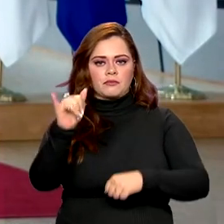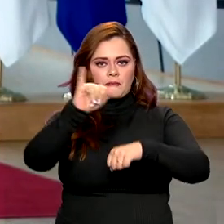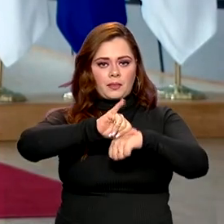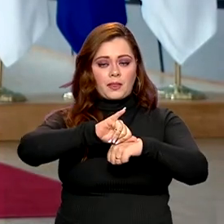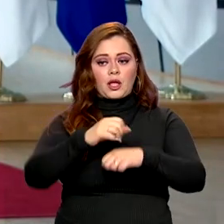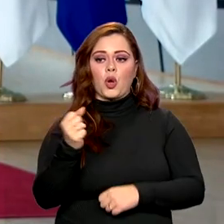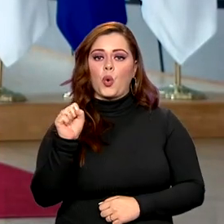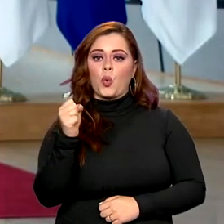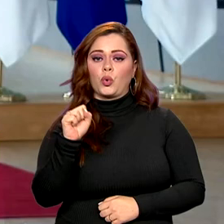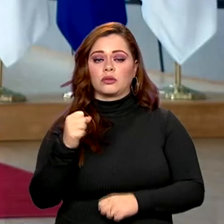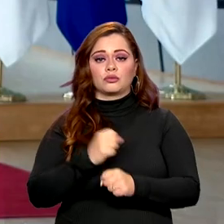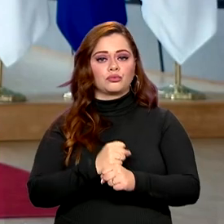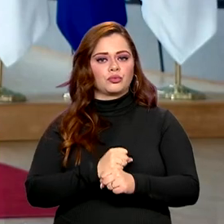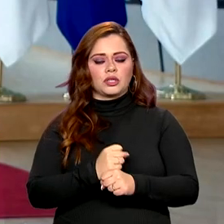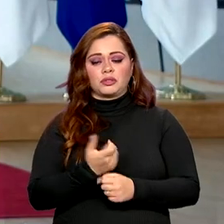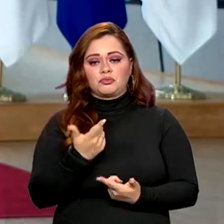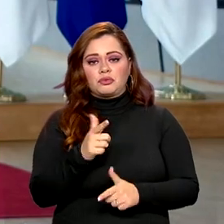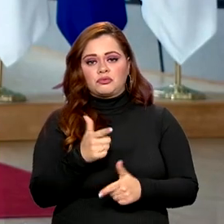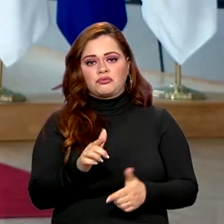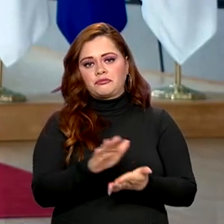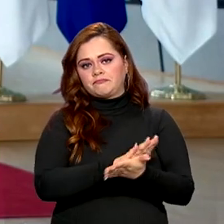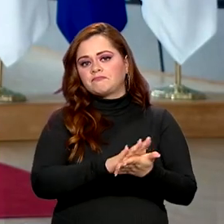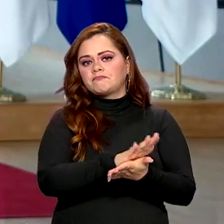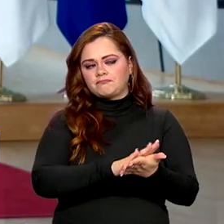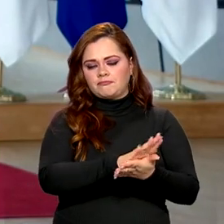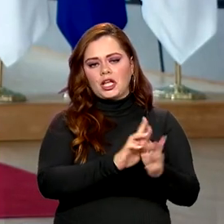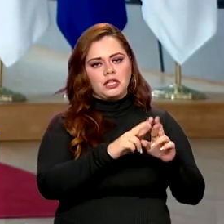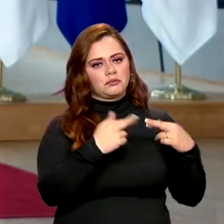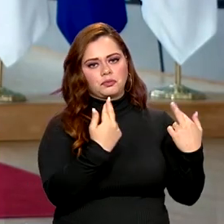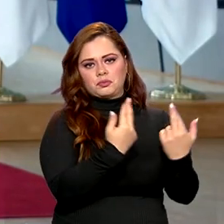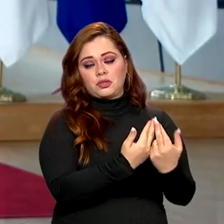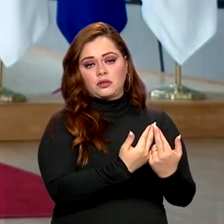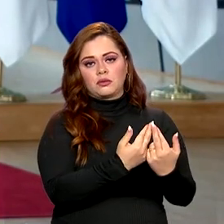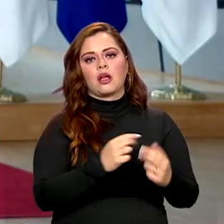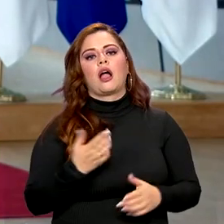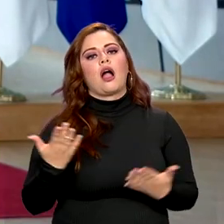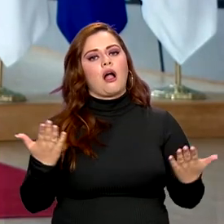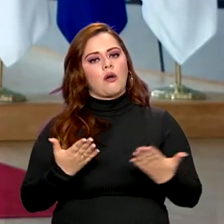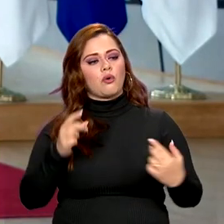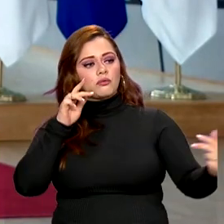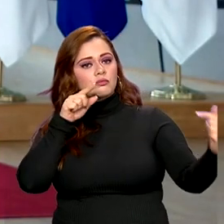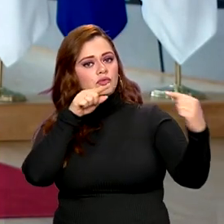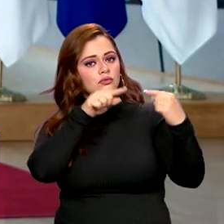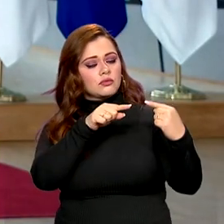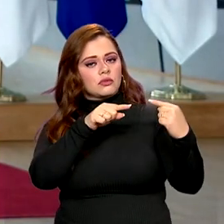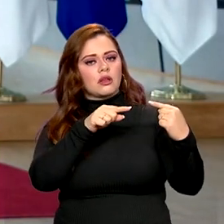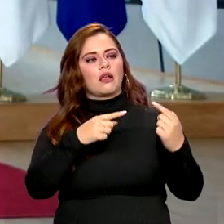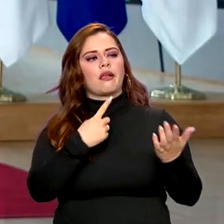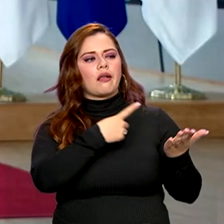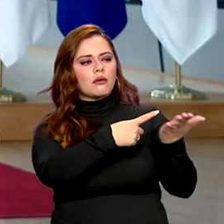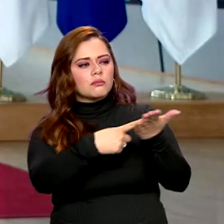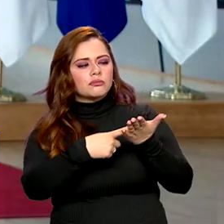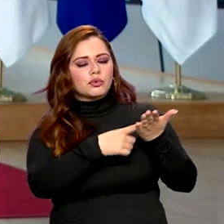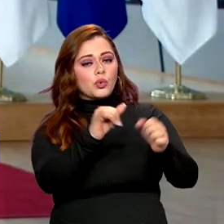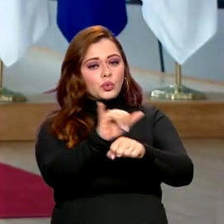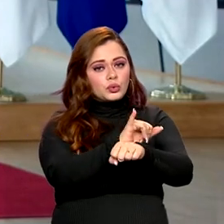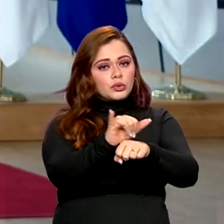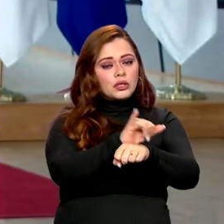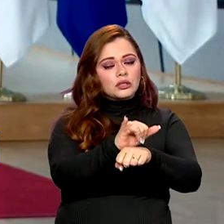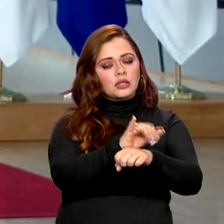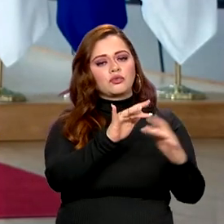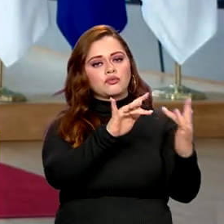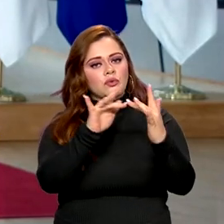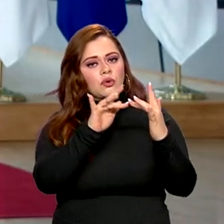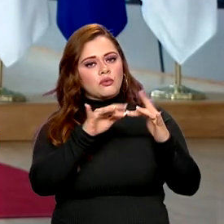de oito anos sem reuniões de cúpula. O objetivo é buscar consenso em torno de temas estratégicos. Mas o acordo